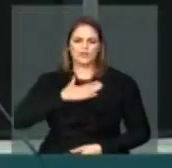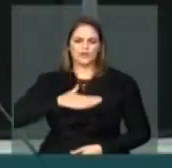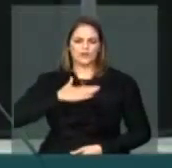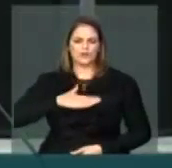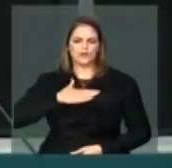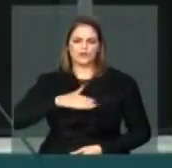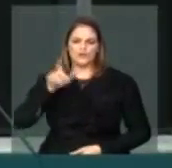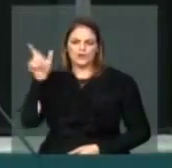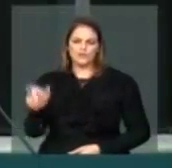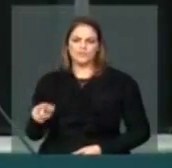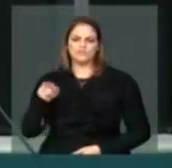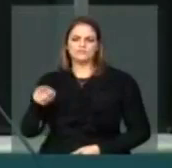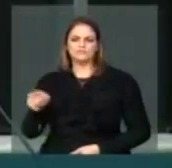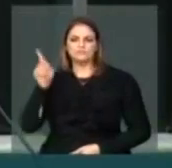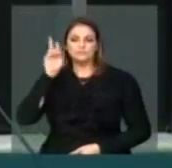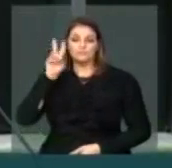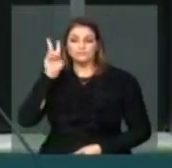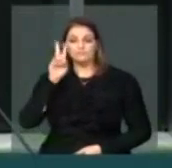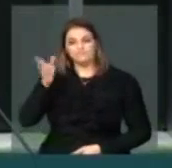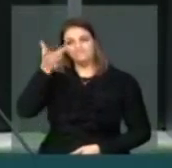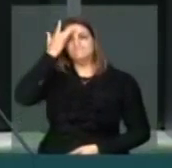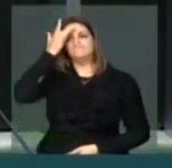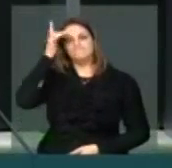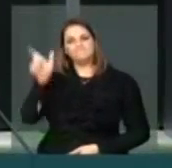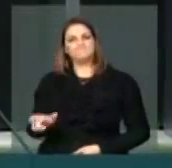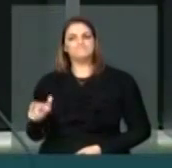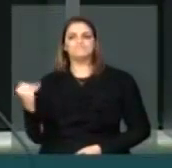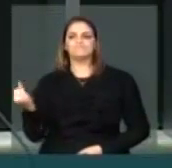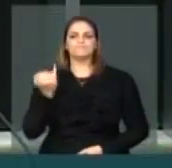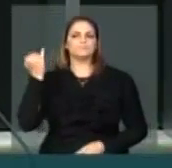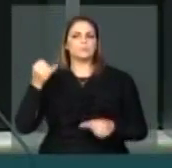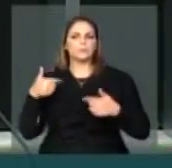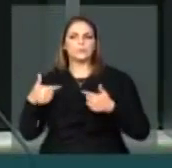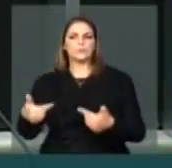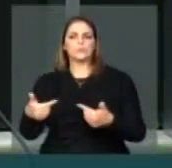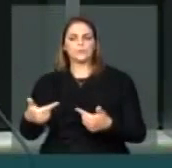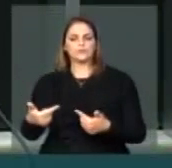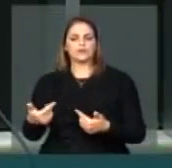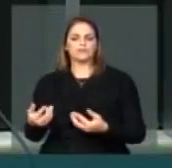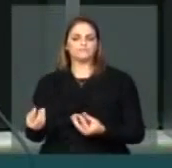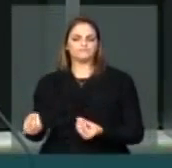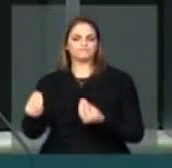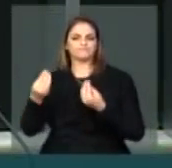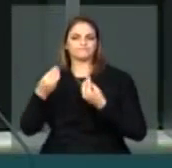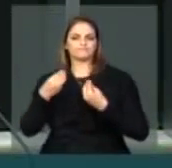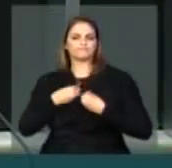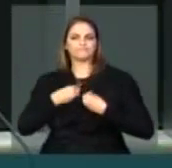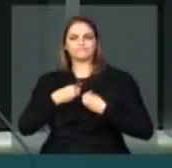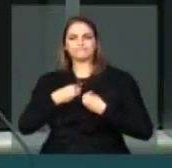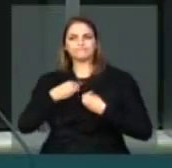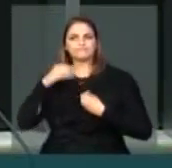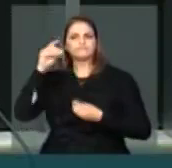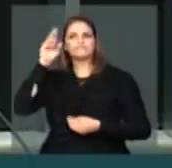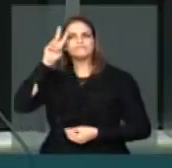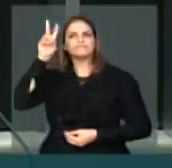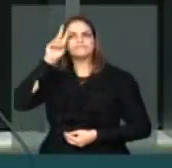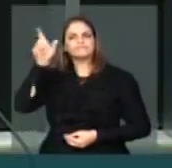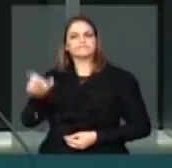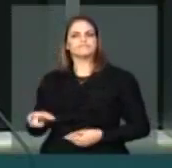militante, de homem dedicado, sempre presentes como inspiração para uma vida digna.